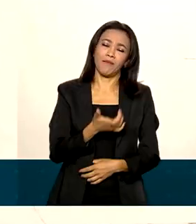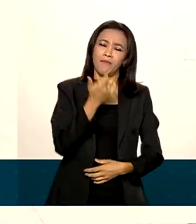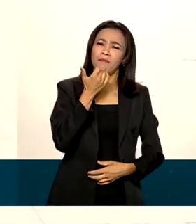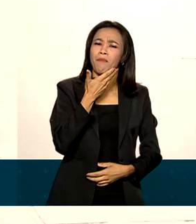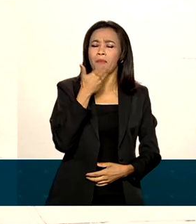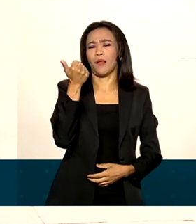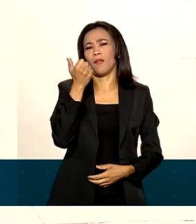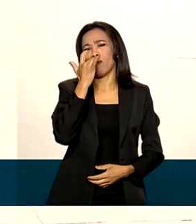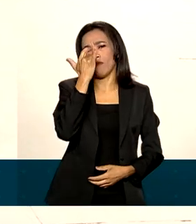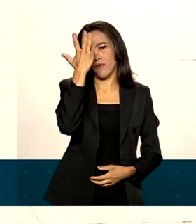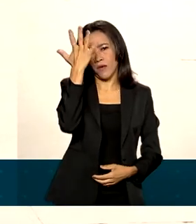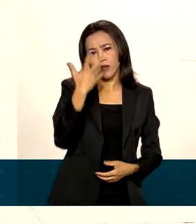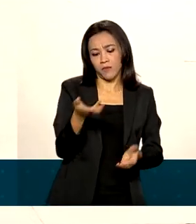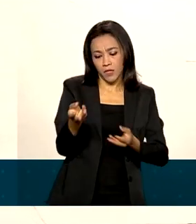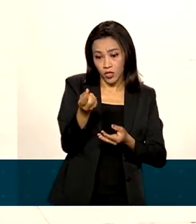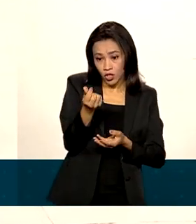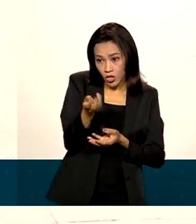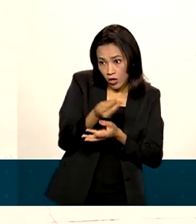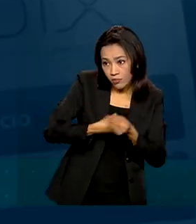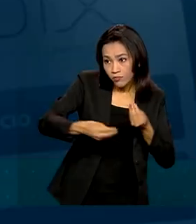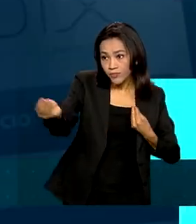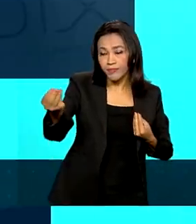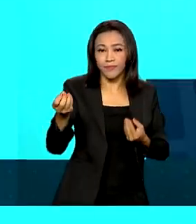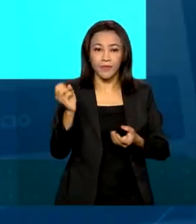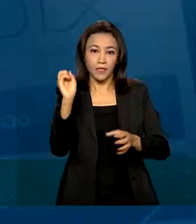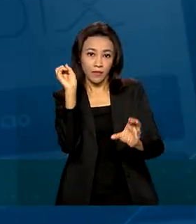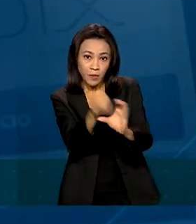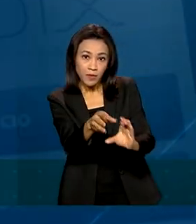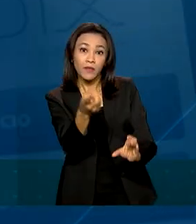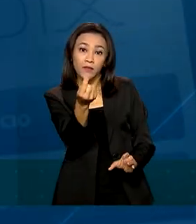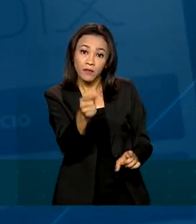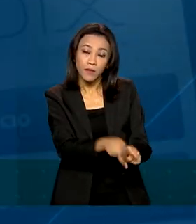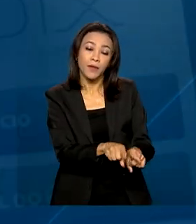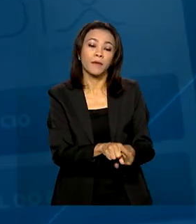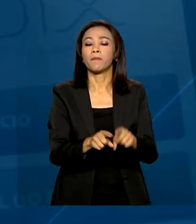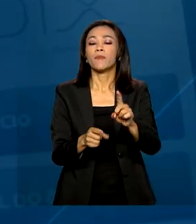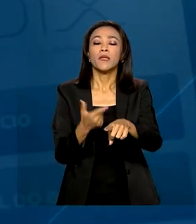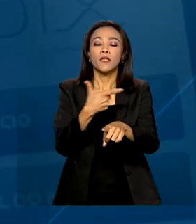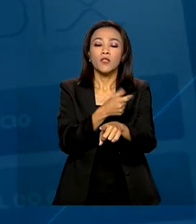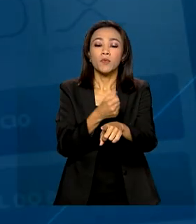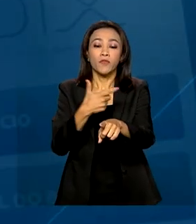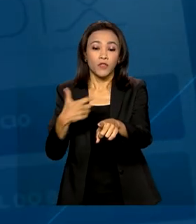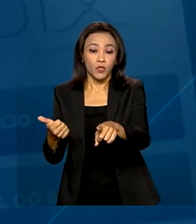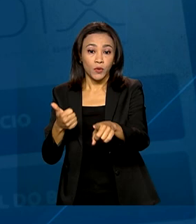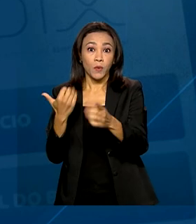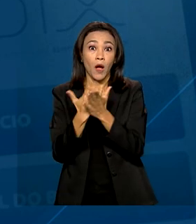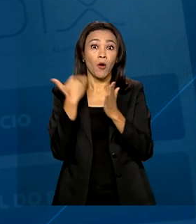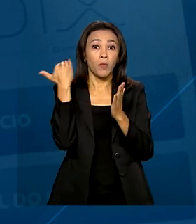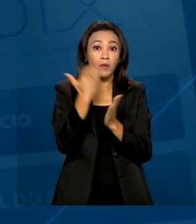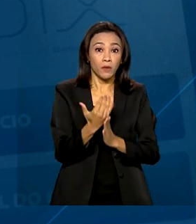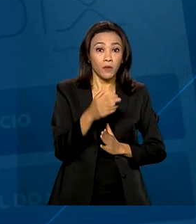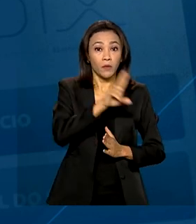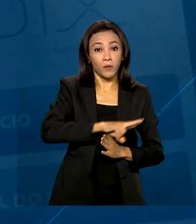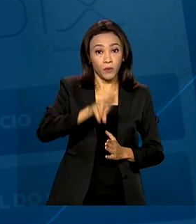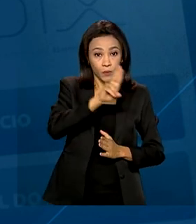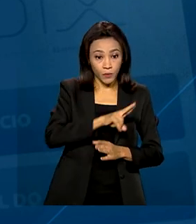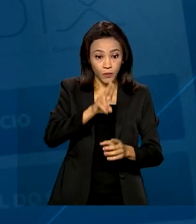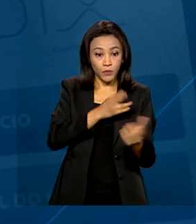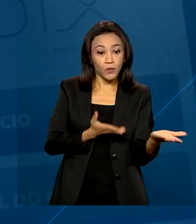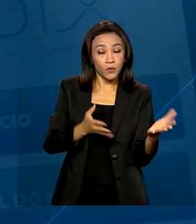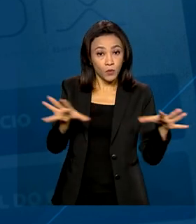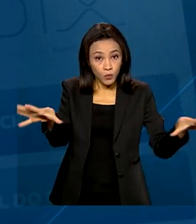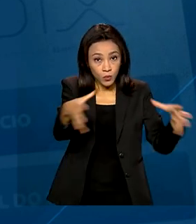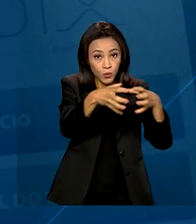fácil para transferir, mais fácil para depositar. Em 2021, o uso do PIX aumentou entre os jovens. De acordo com o